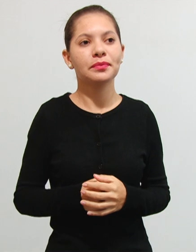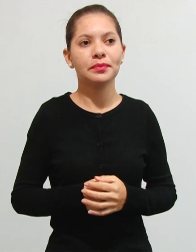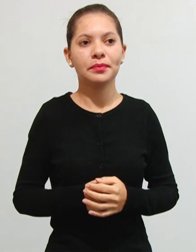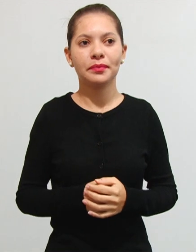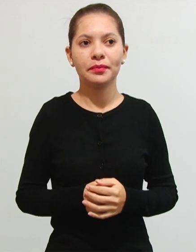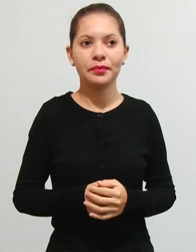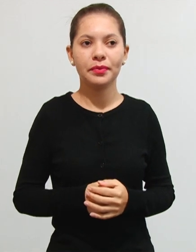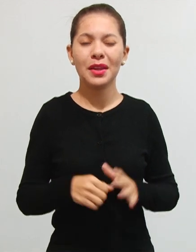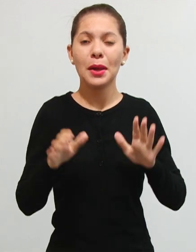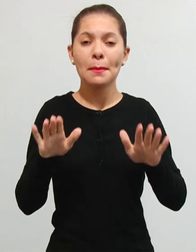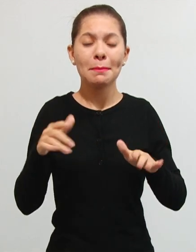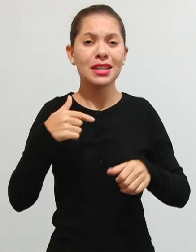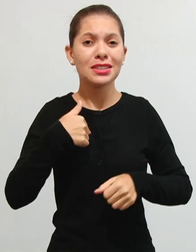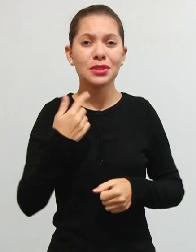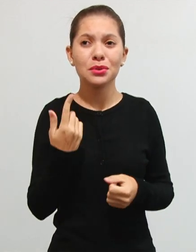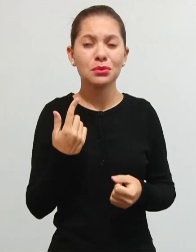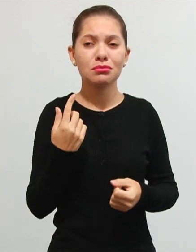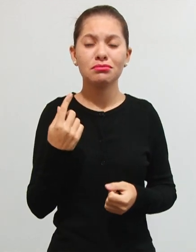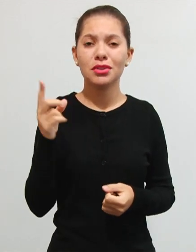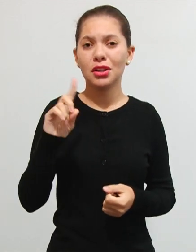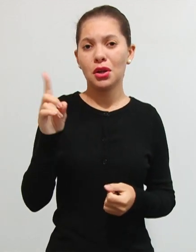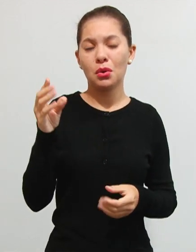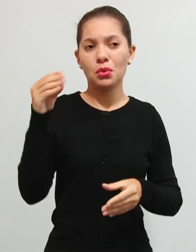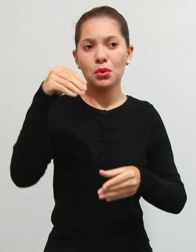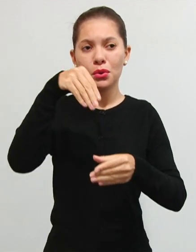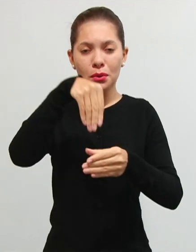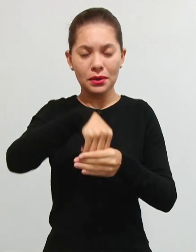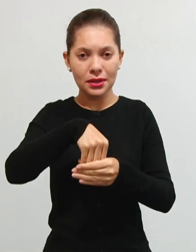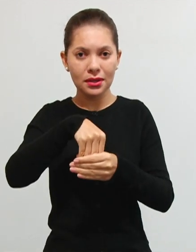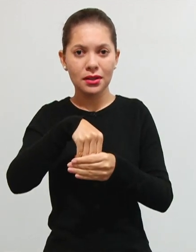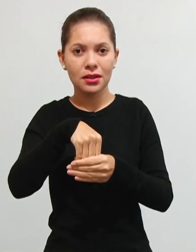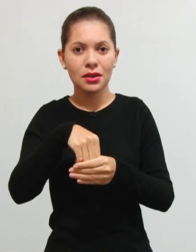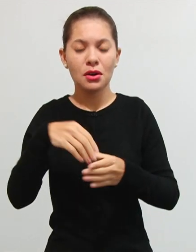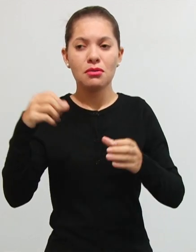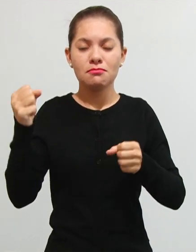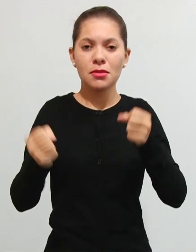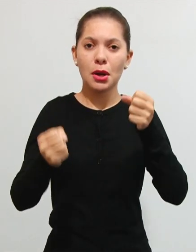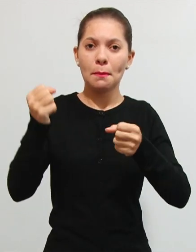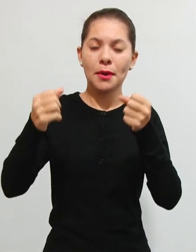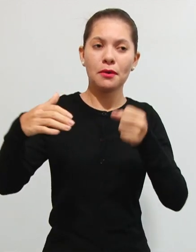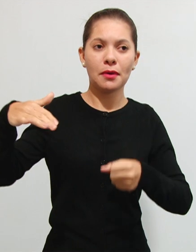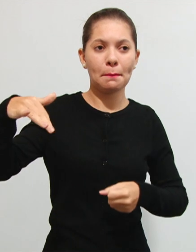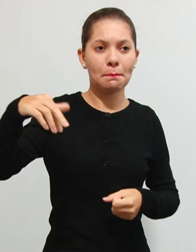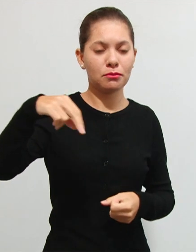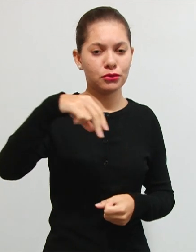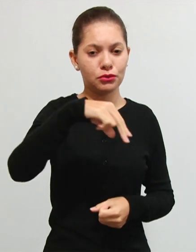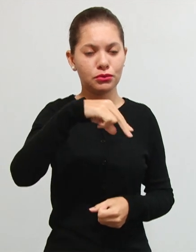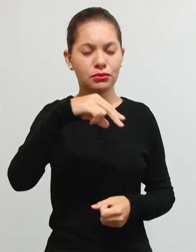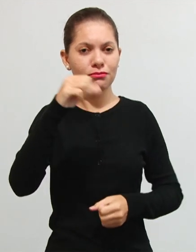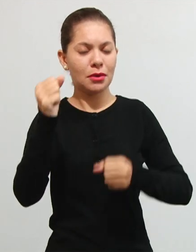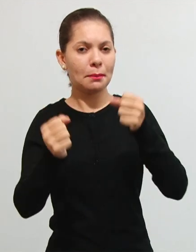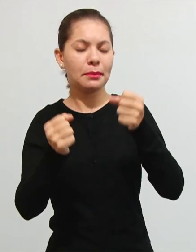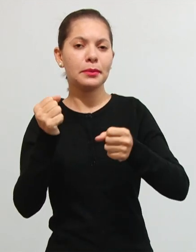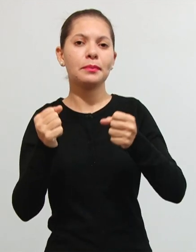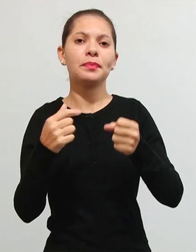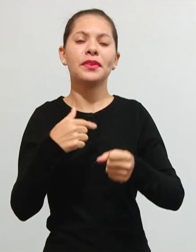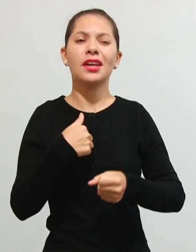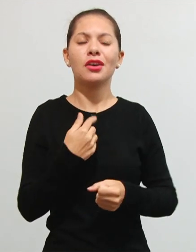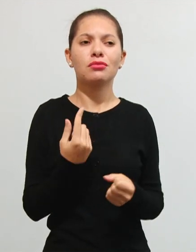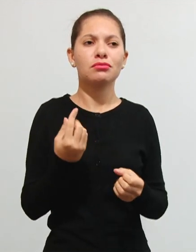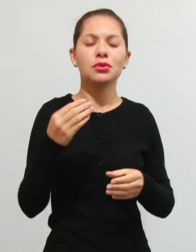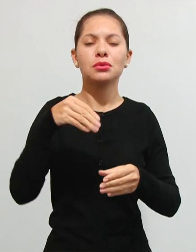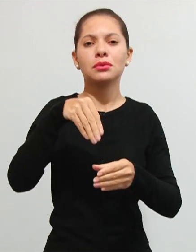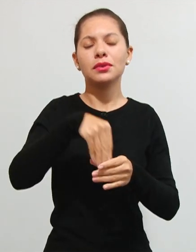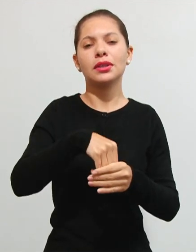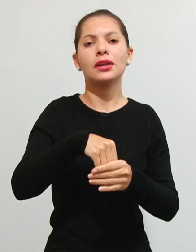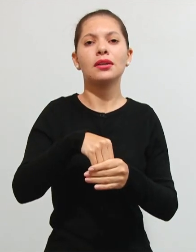mas se eu não colocar o meu lixo na lixeira o caminhão do lixo vai passar e se eu não coloquei